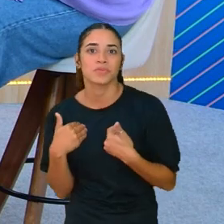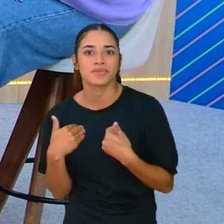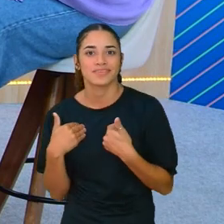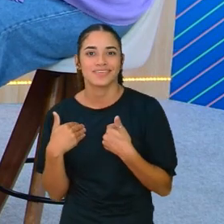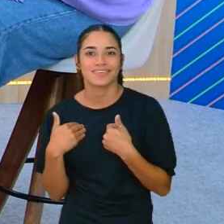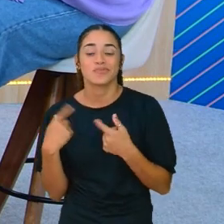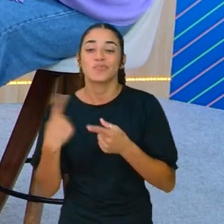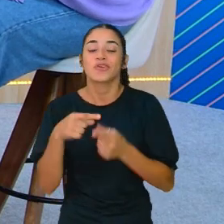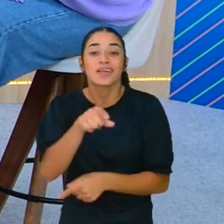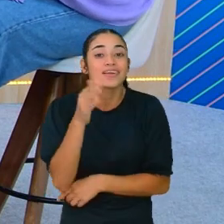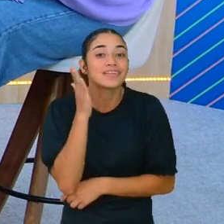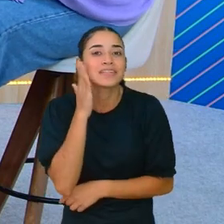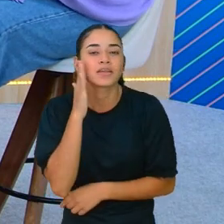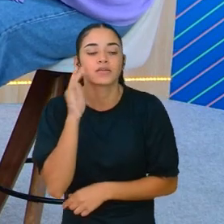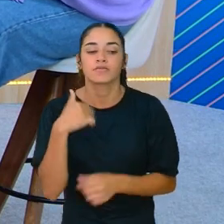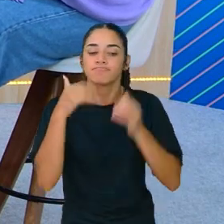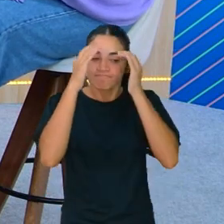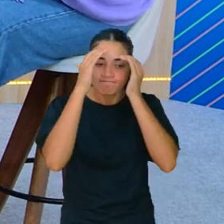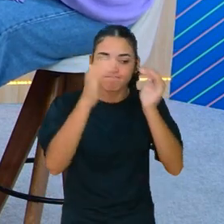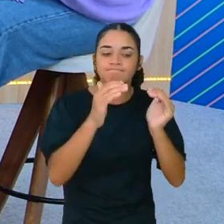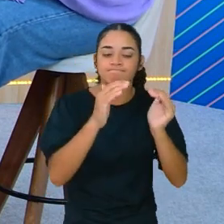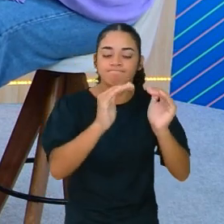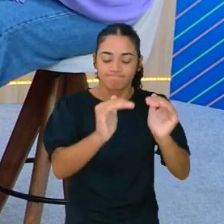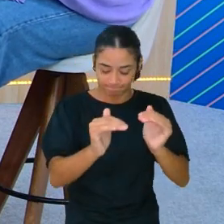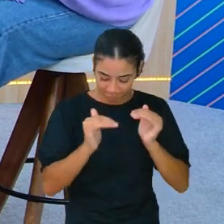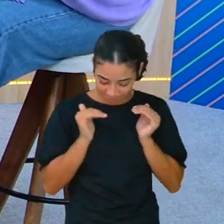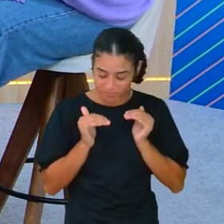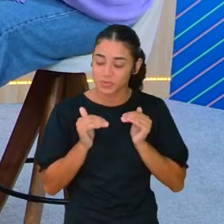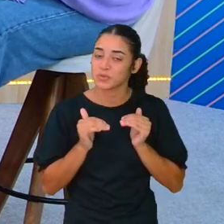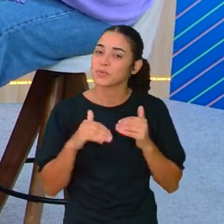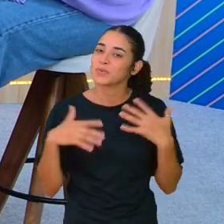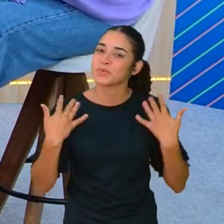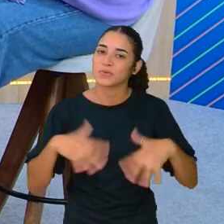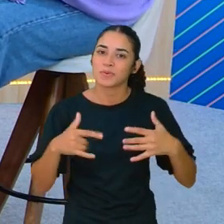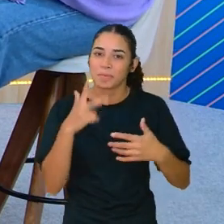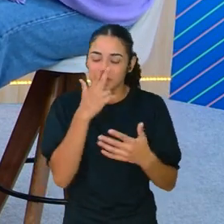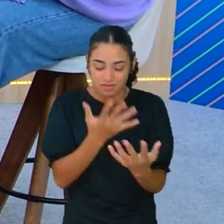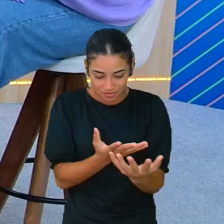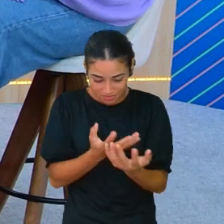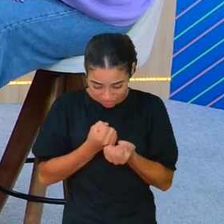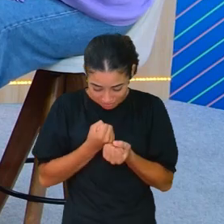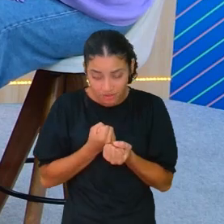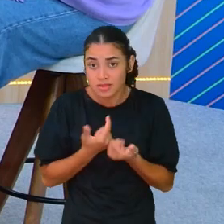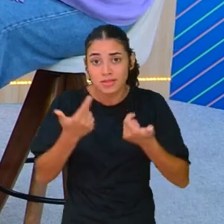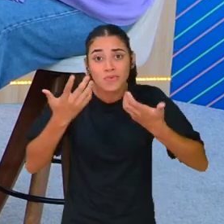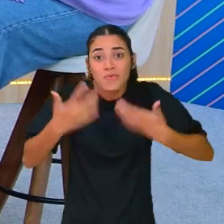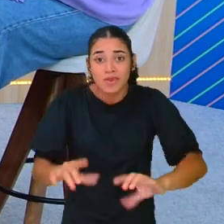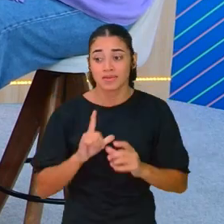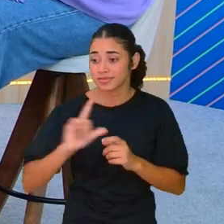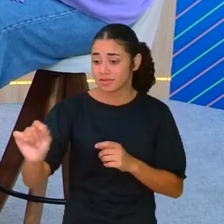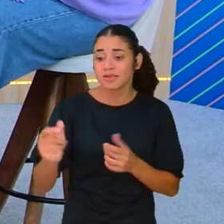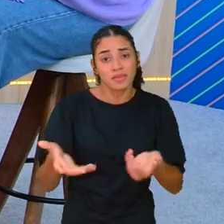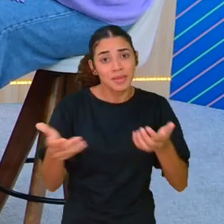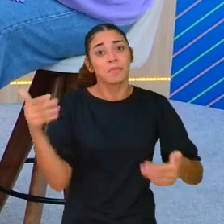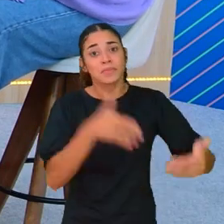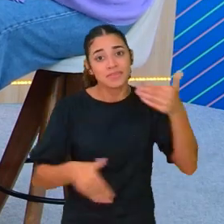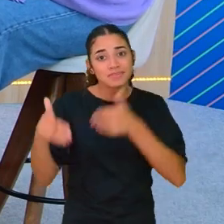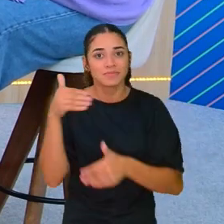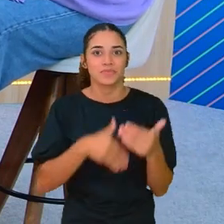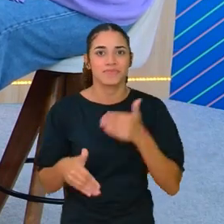porque ele entende que ele foi respeitado, ele foi contemplado. Acolhido. E o galinho não quer nem sair, ele quer participar.